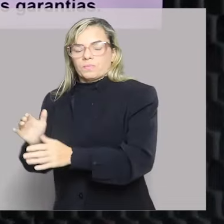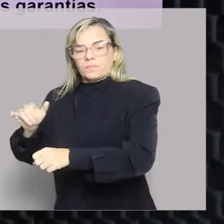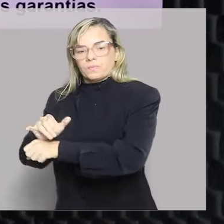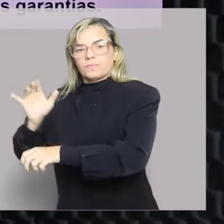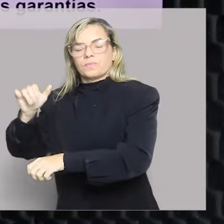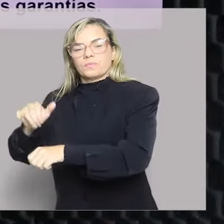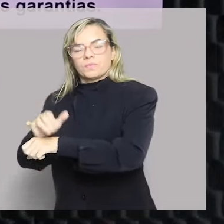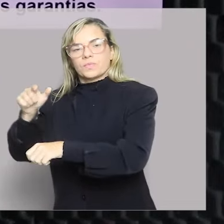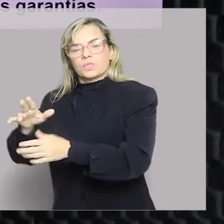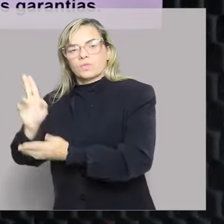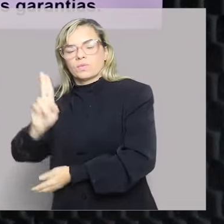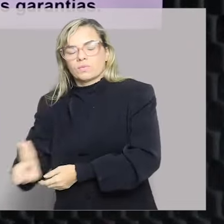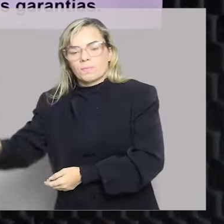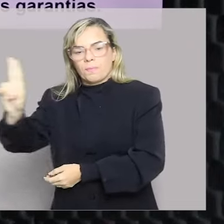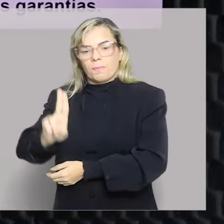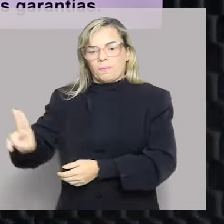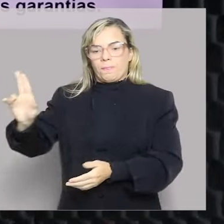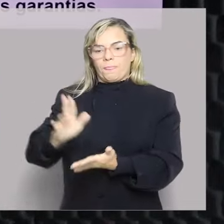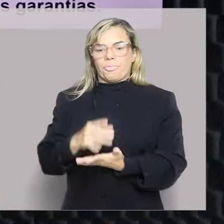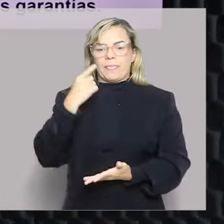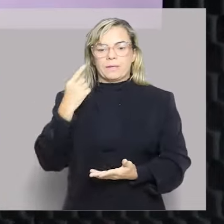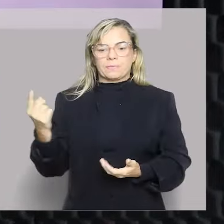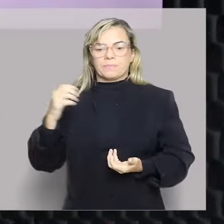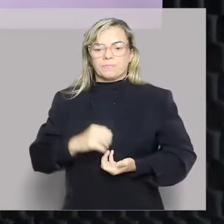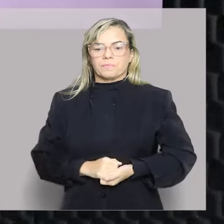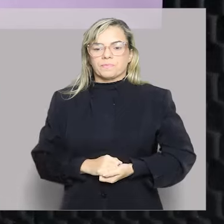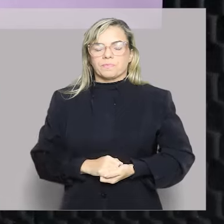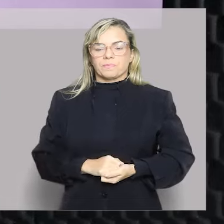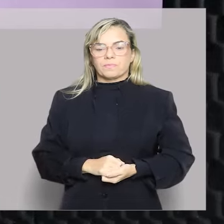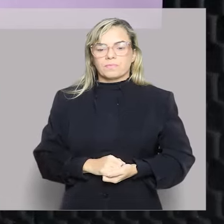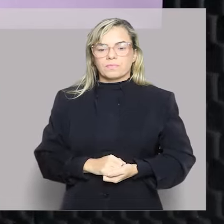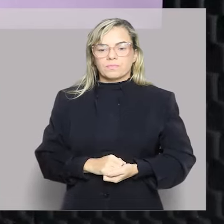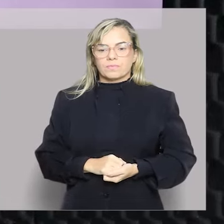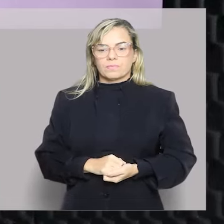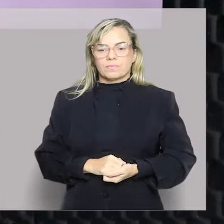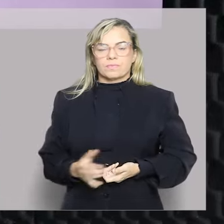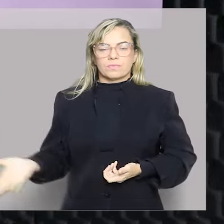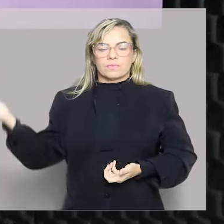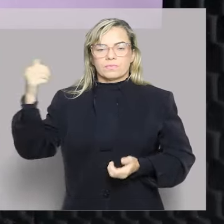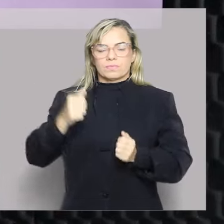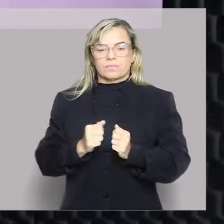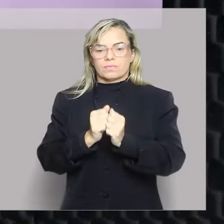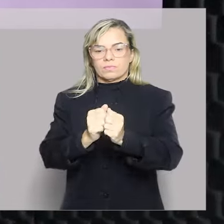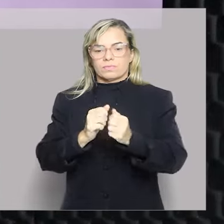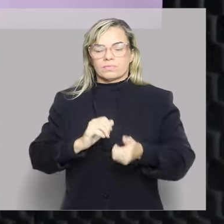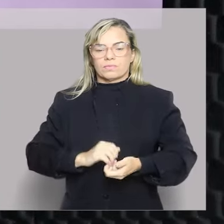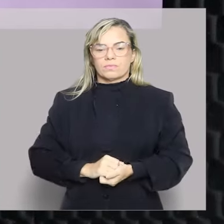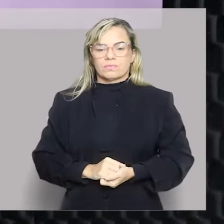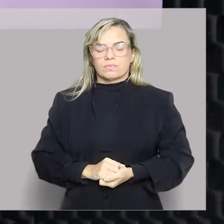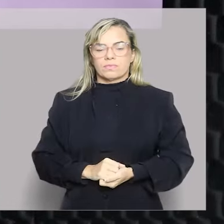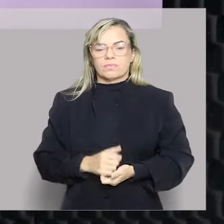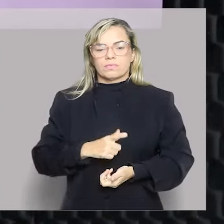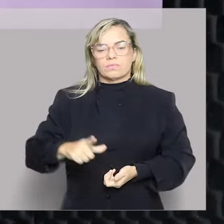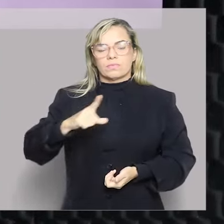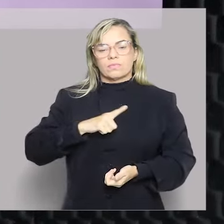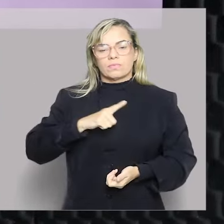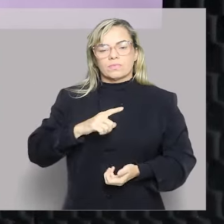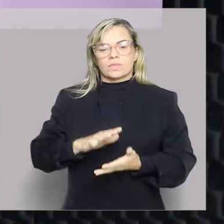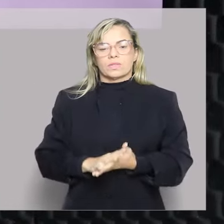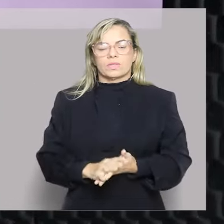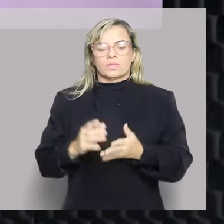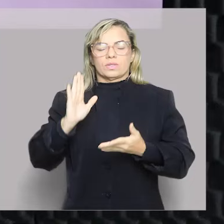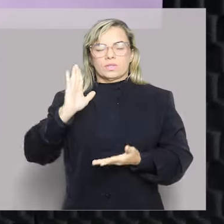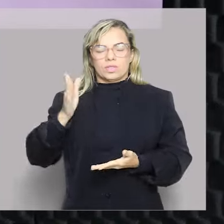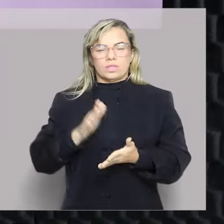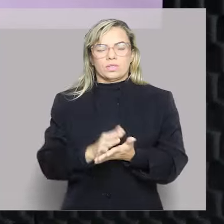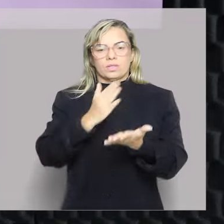direito, que é exatamente a garantia. Então, bora lá. O que eu tinha falado para vocês lá no começo,